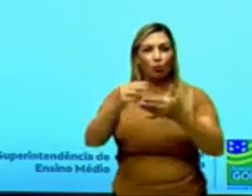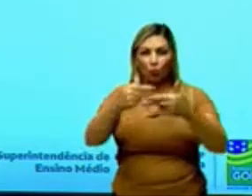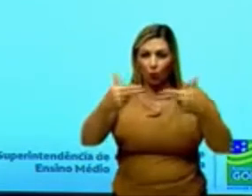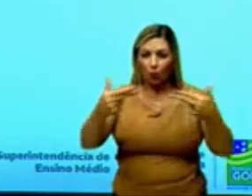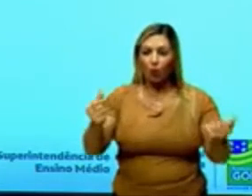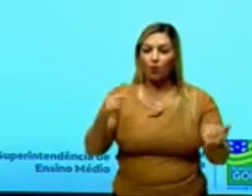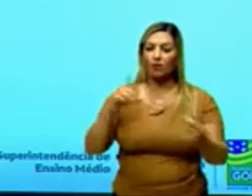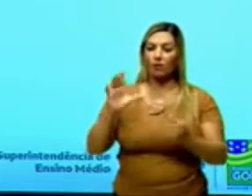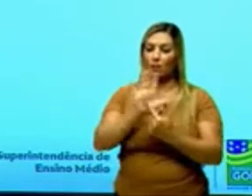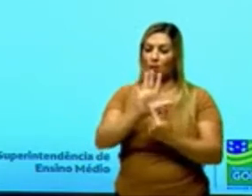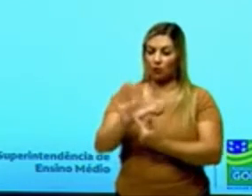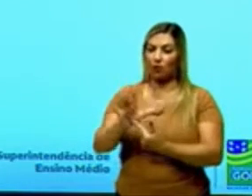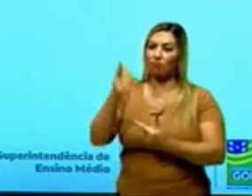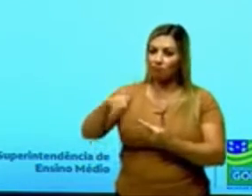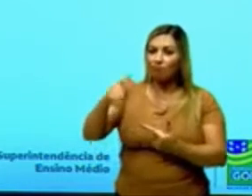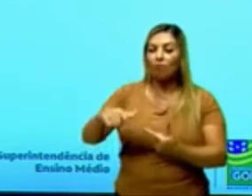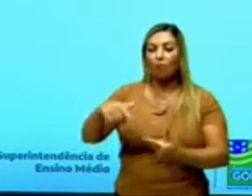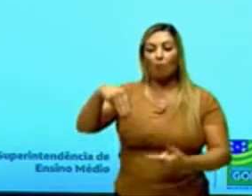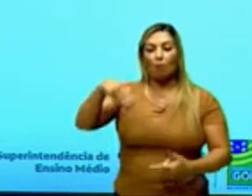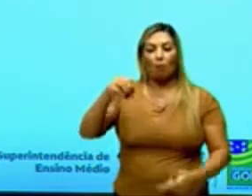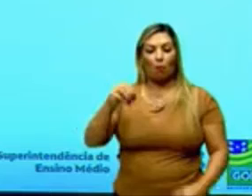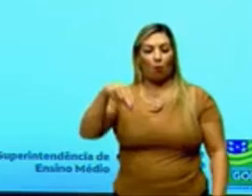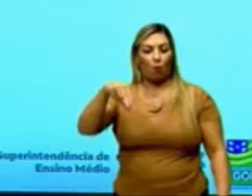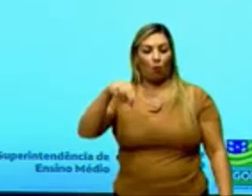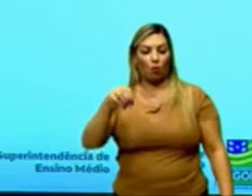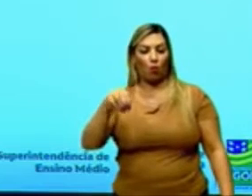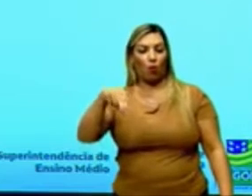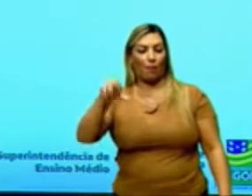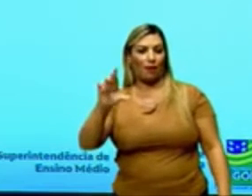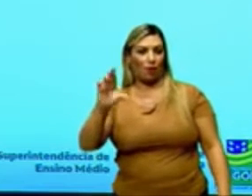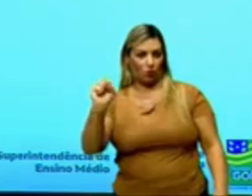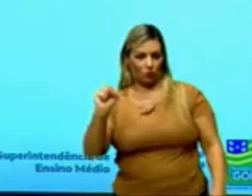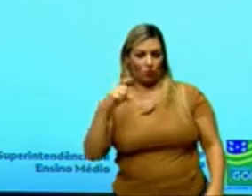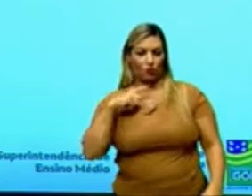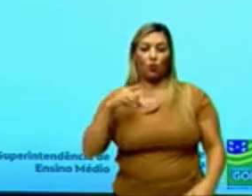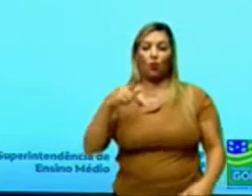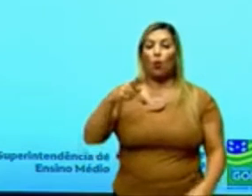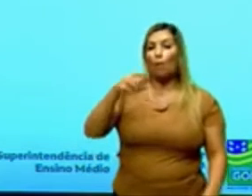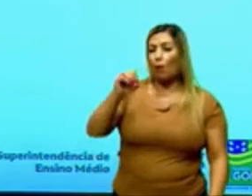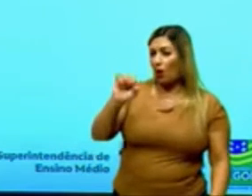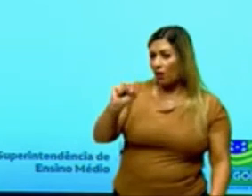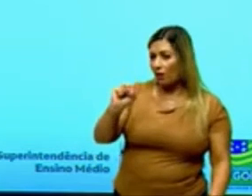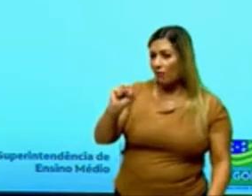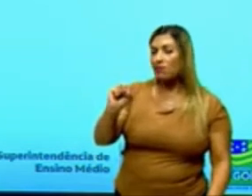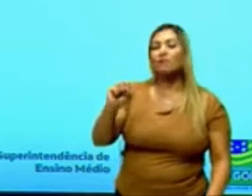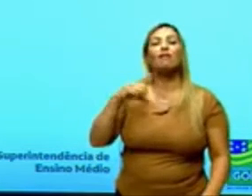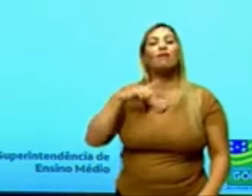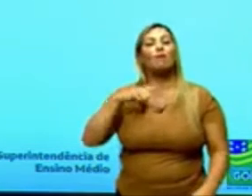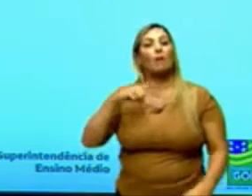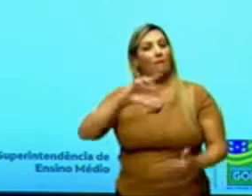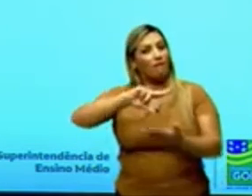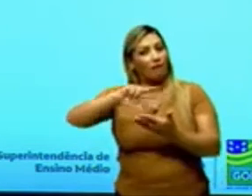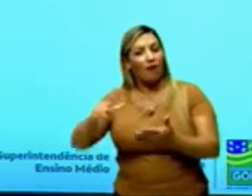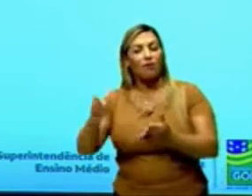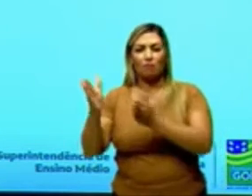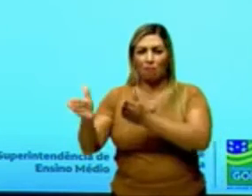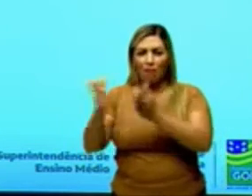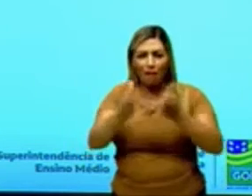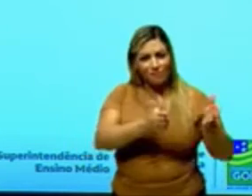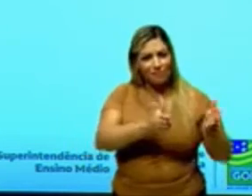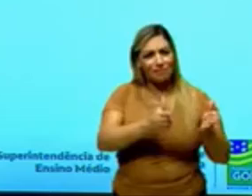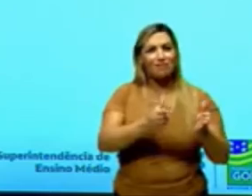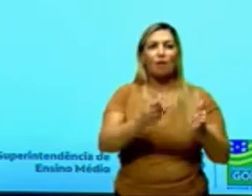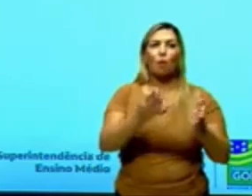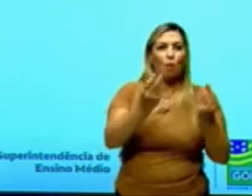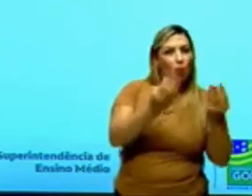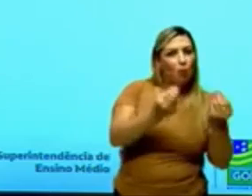de monômeros, né. Daí então esse termo polis vem de muitos, né, e meros de partes. Então a gente pode pensar,